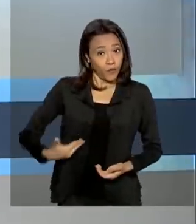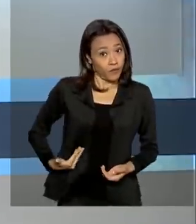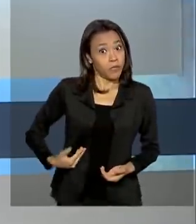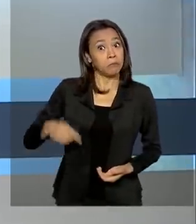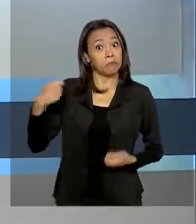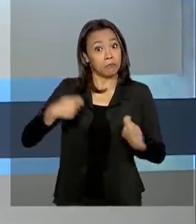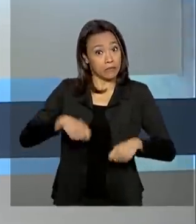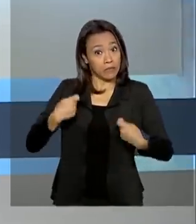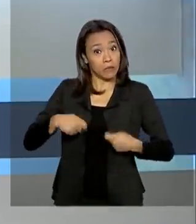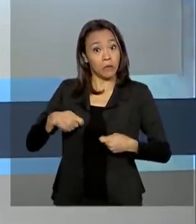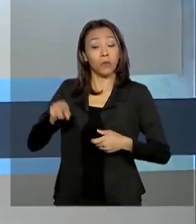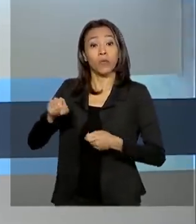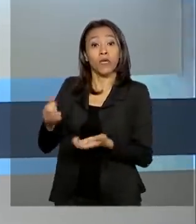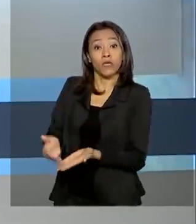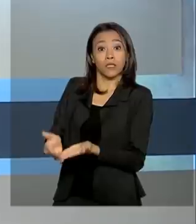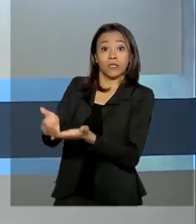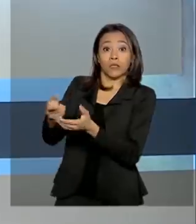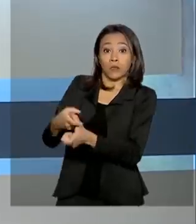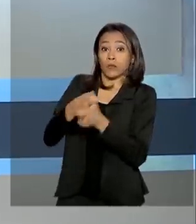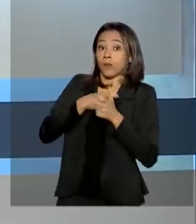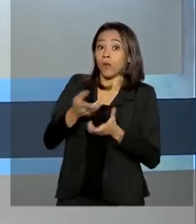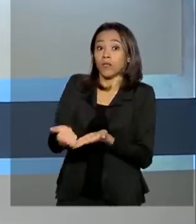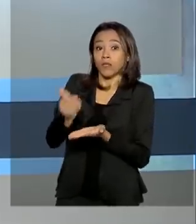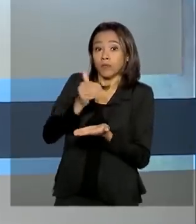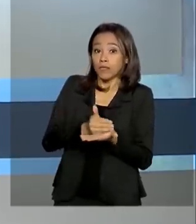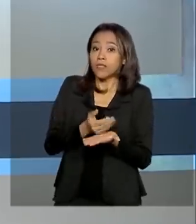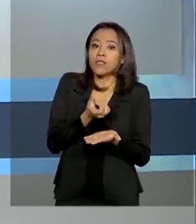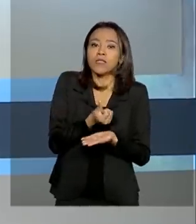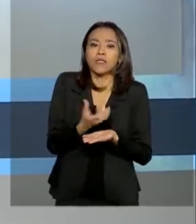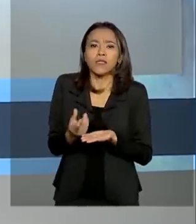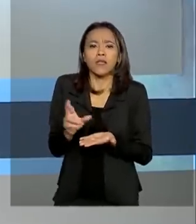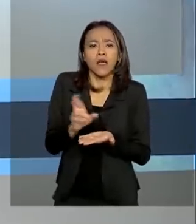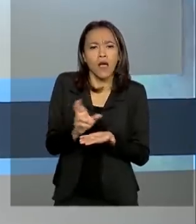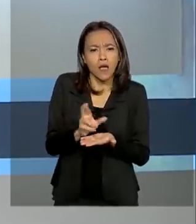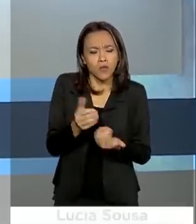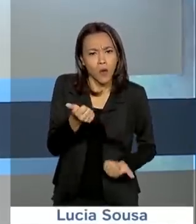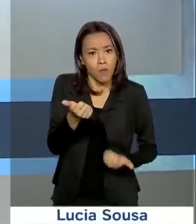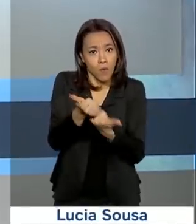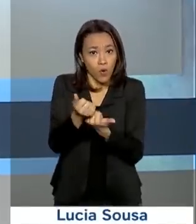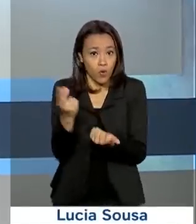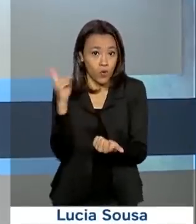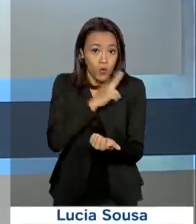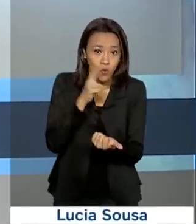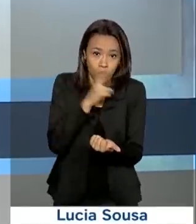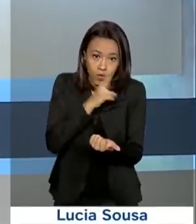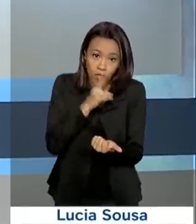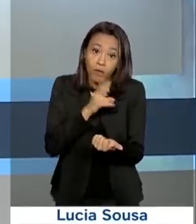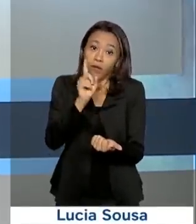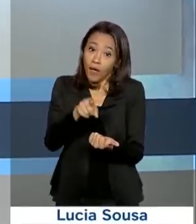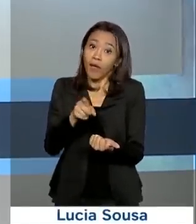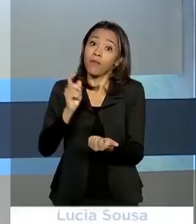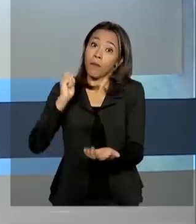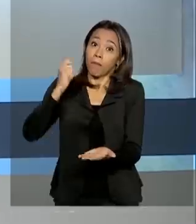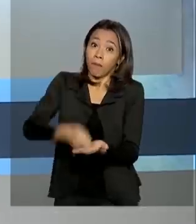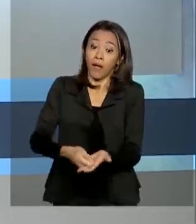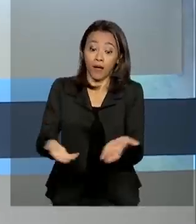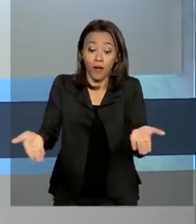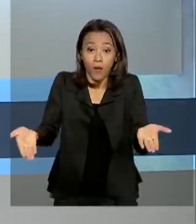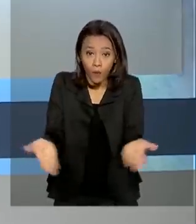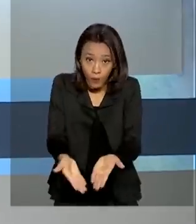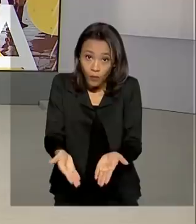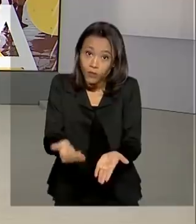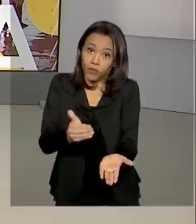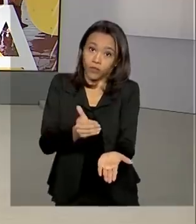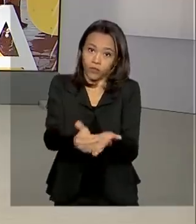que suspender o adiantamento da segunda parcela de 600 reais do auxílio emergencial prevista para ser paga a partir de hoje.